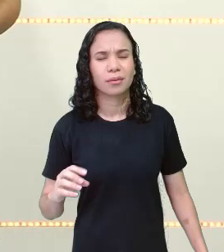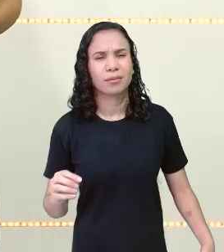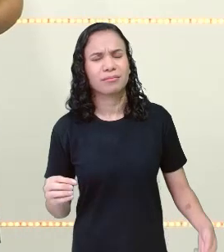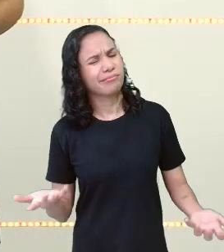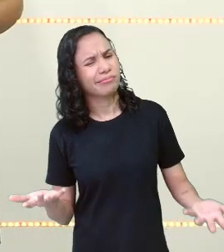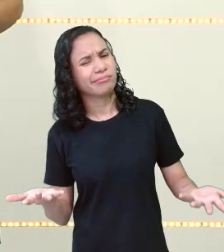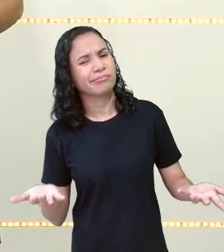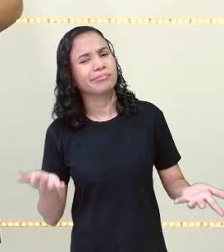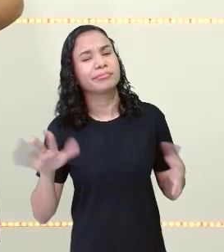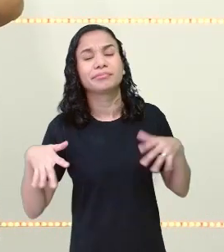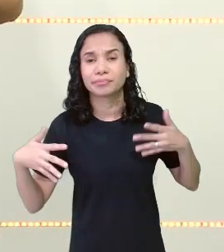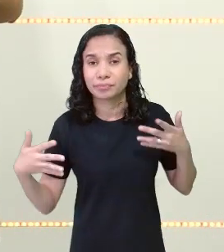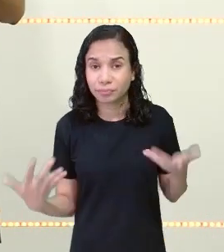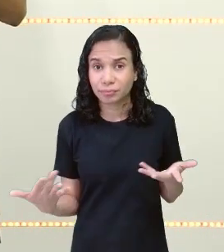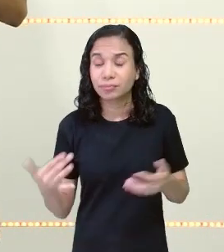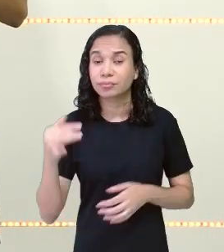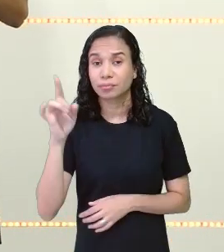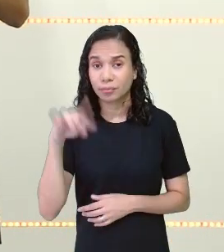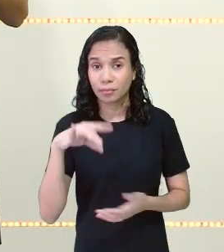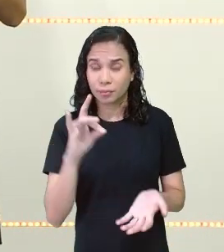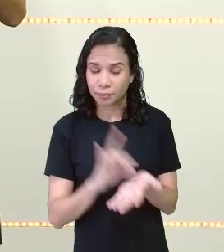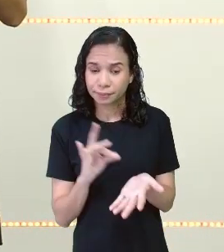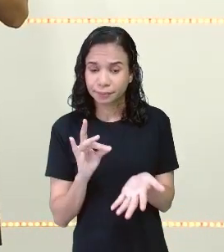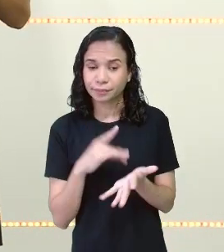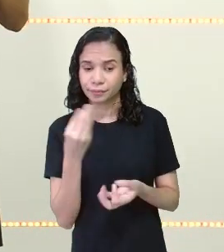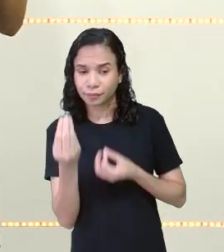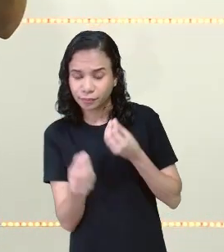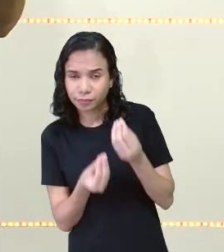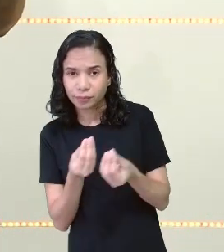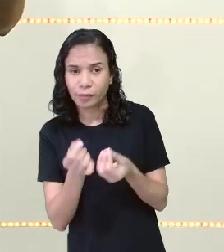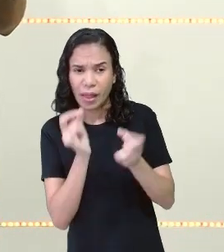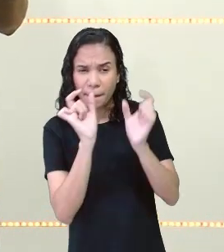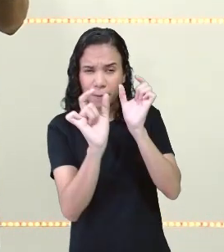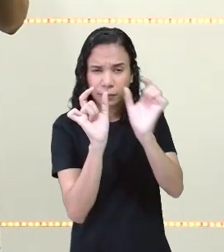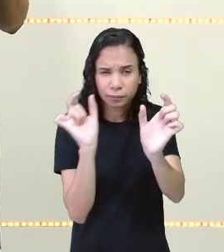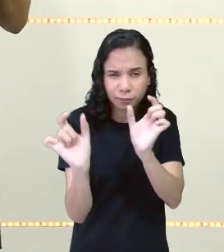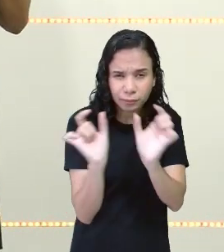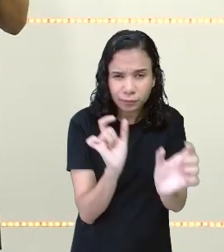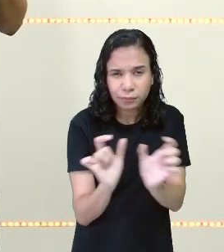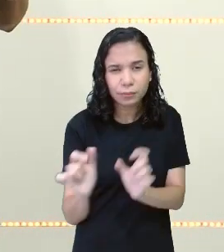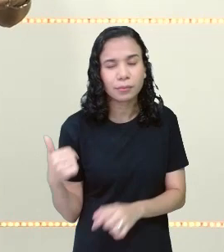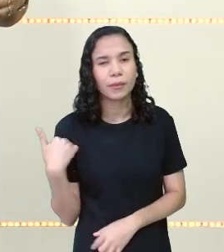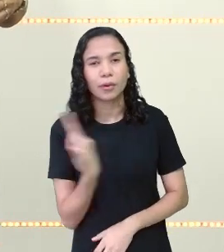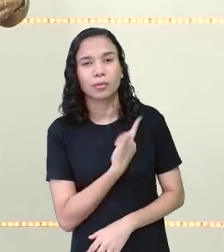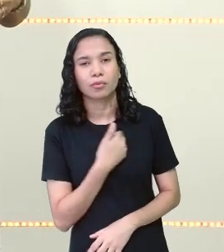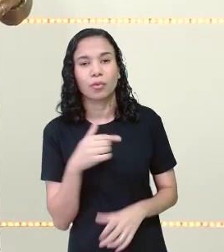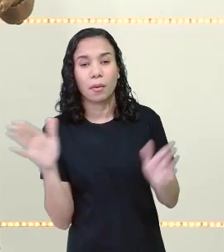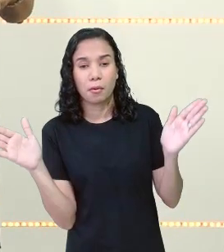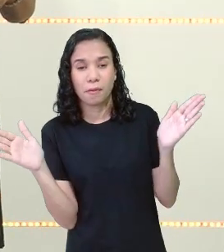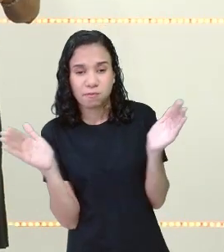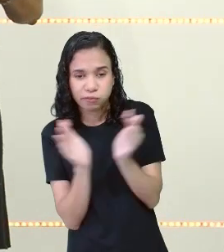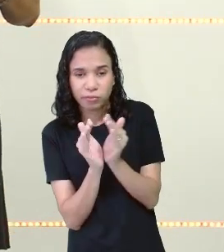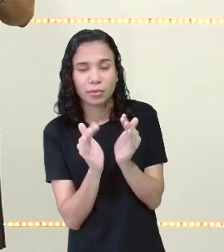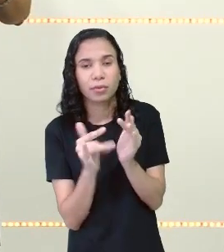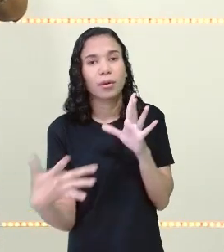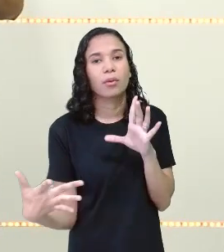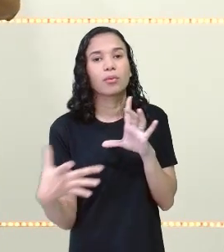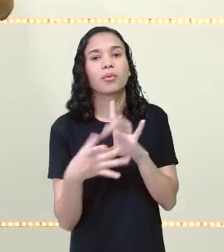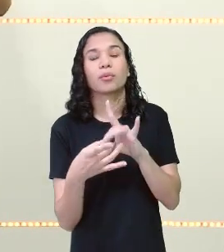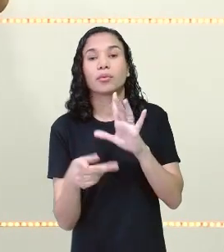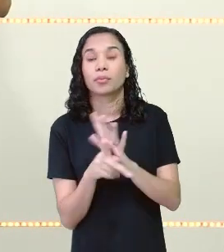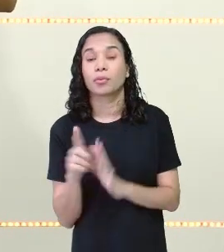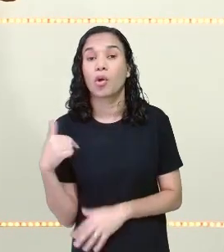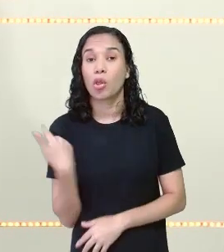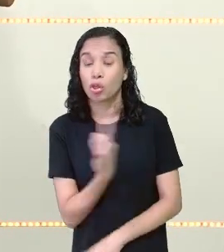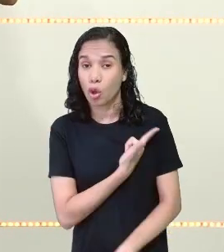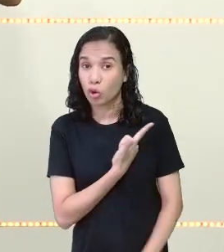Então, essas palavrinhas assim, que a gente abrevia demais, isso aí faz parte da